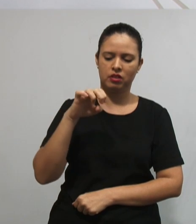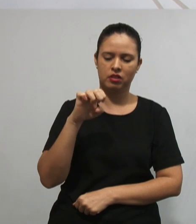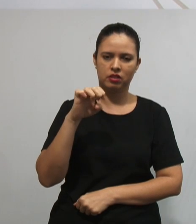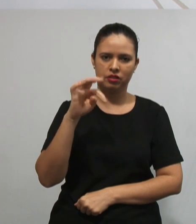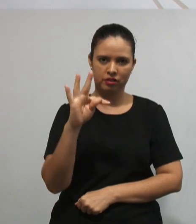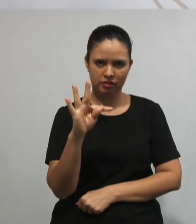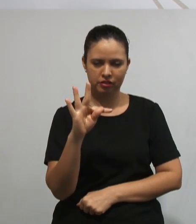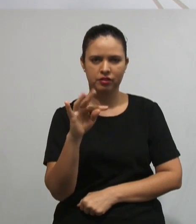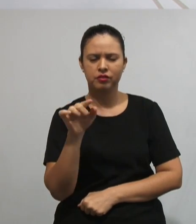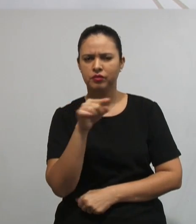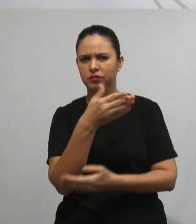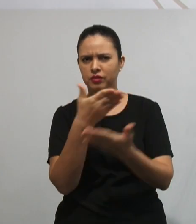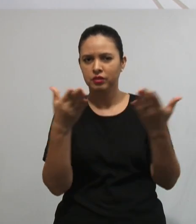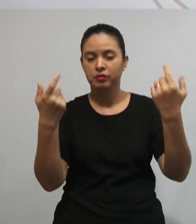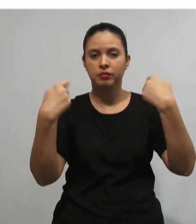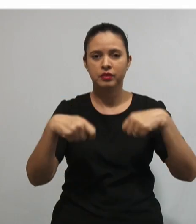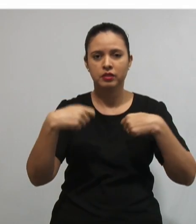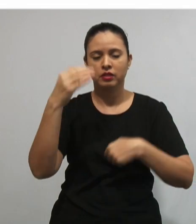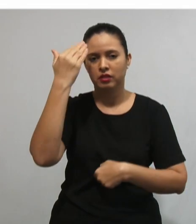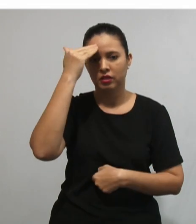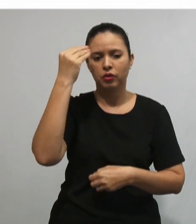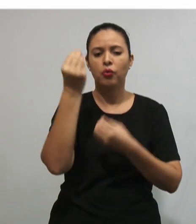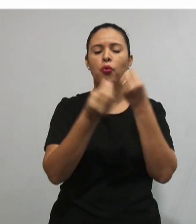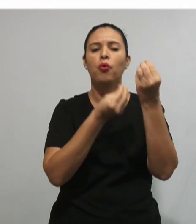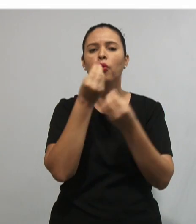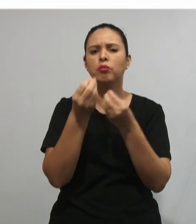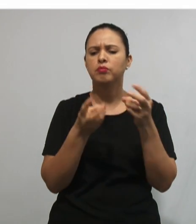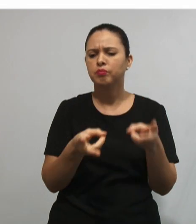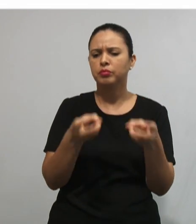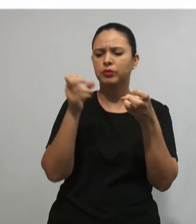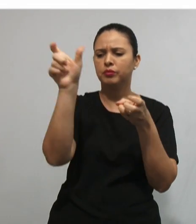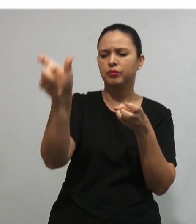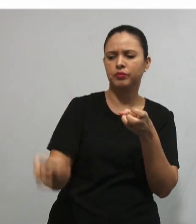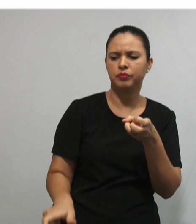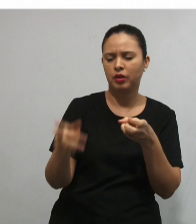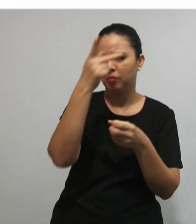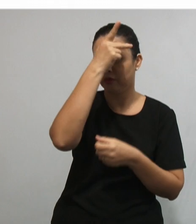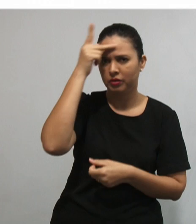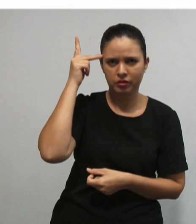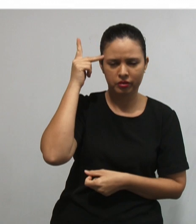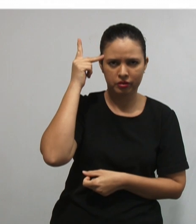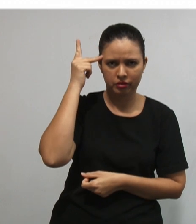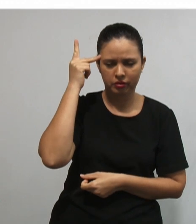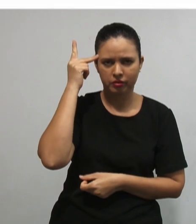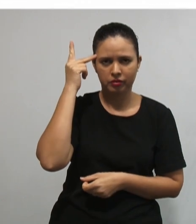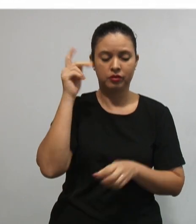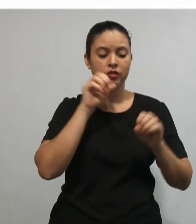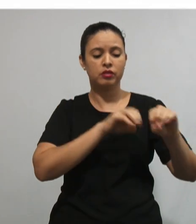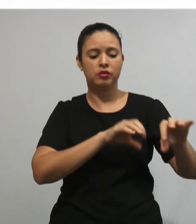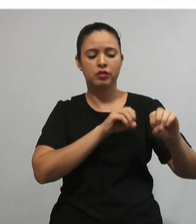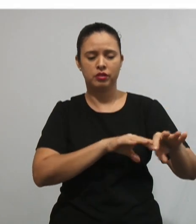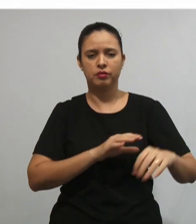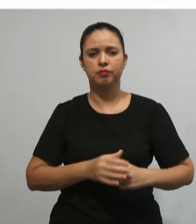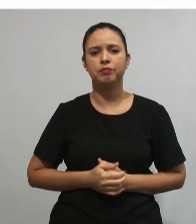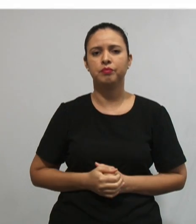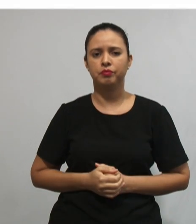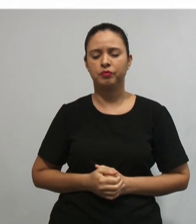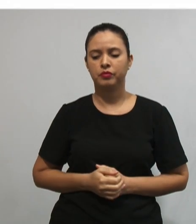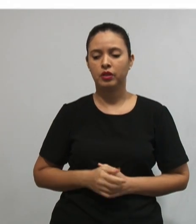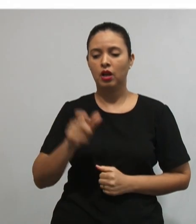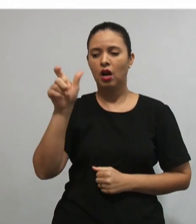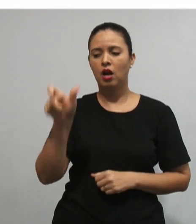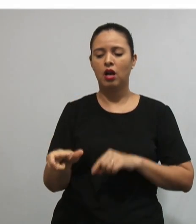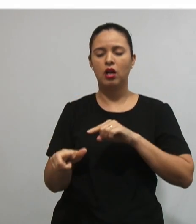do Frenet, a gente tem que compreender como ele via o homem e a educação. Então, ele percebe o homem como sujeito histórico,